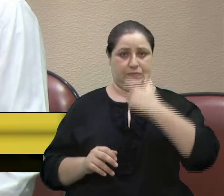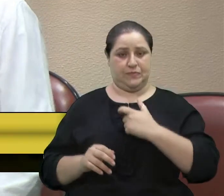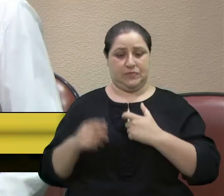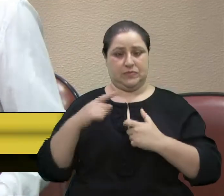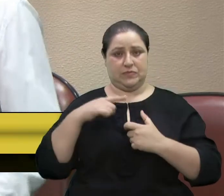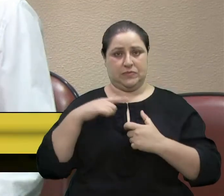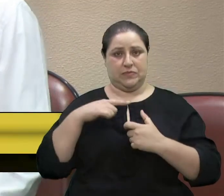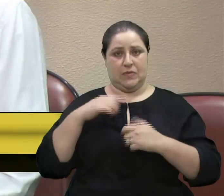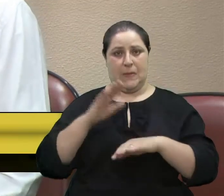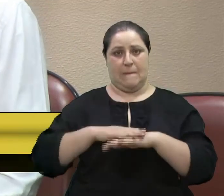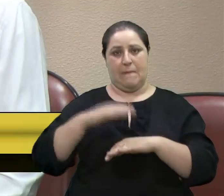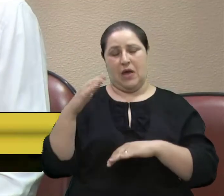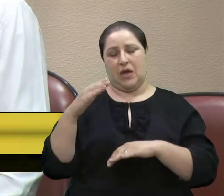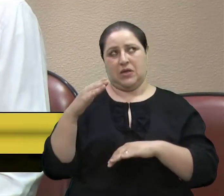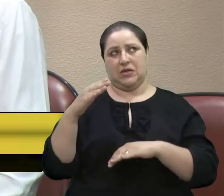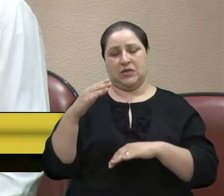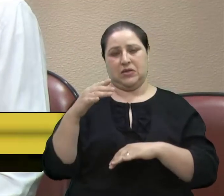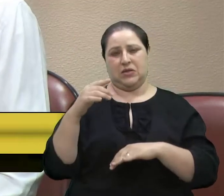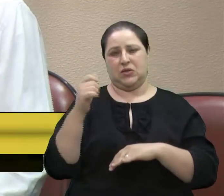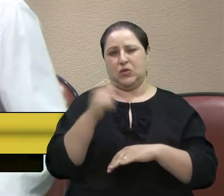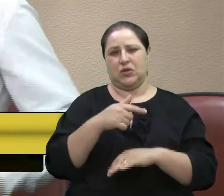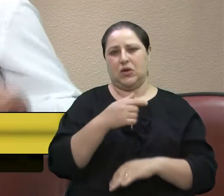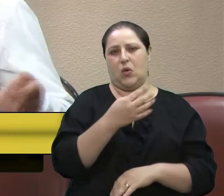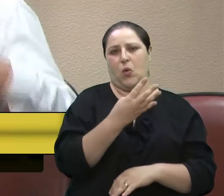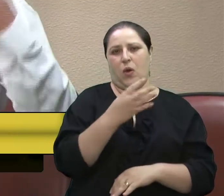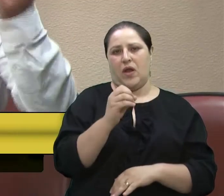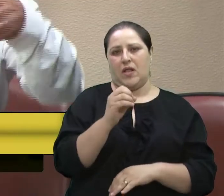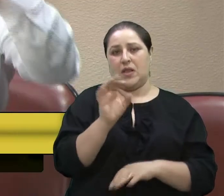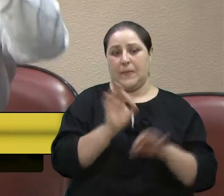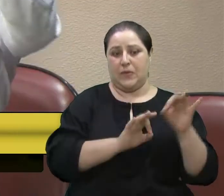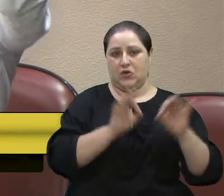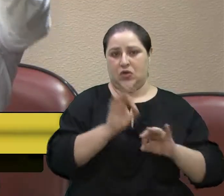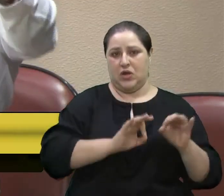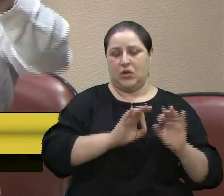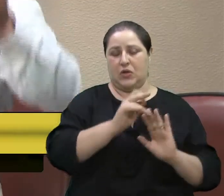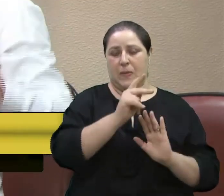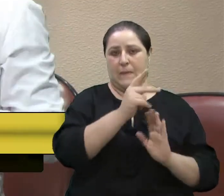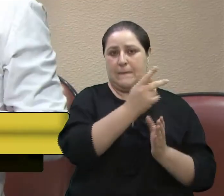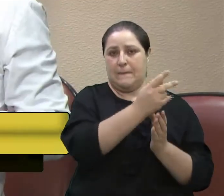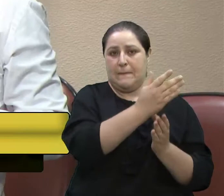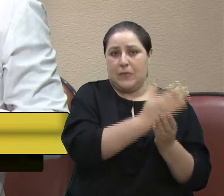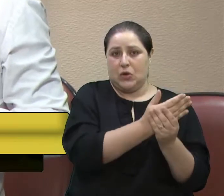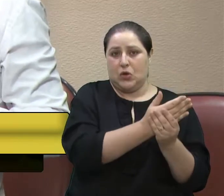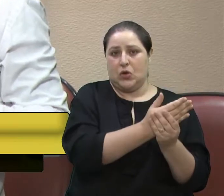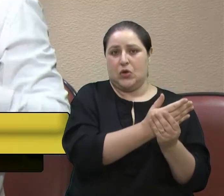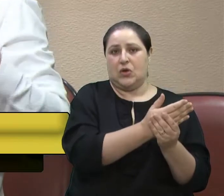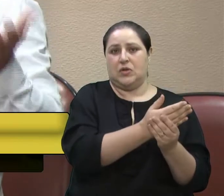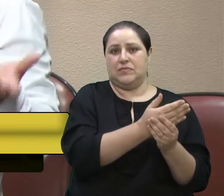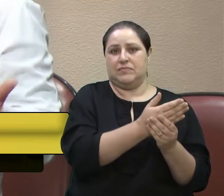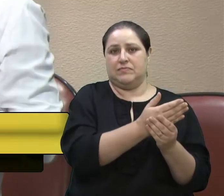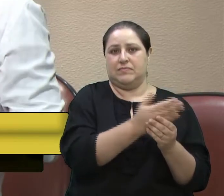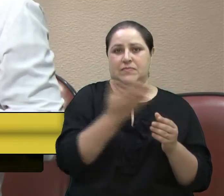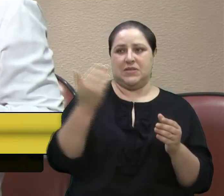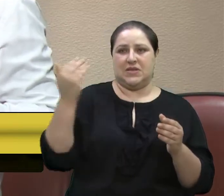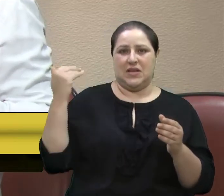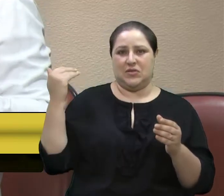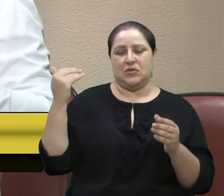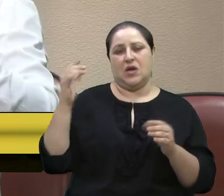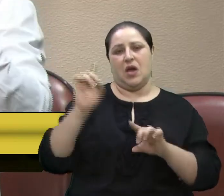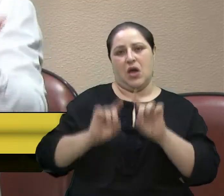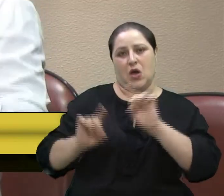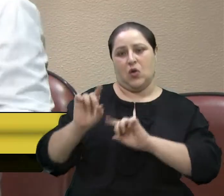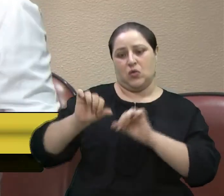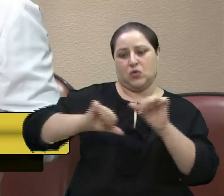mais de 40 projetos protocolados na minha outra legislatura. Uns viraram leis,